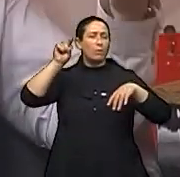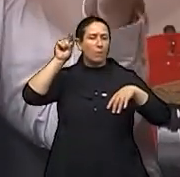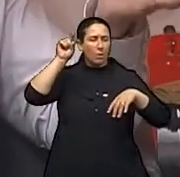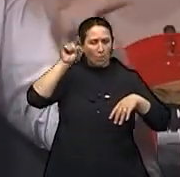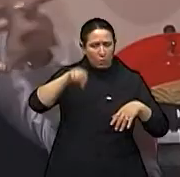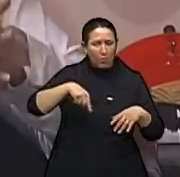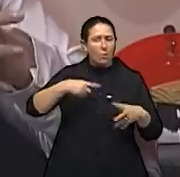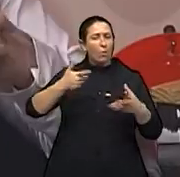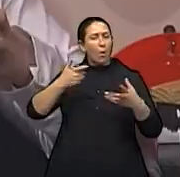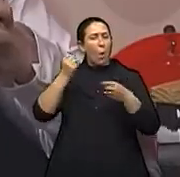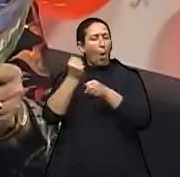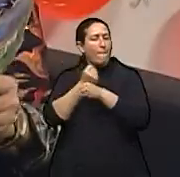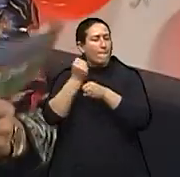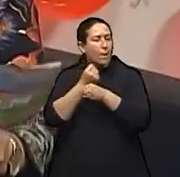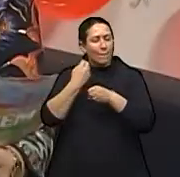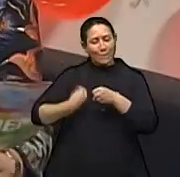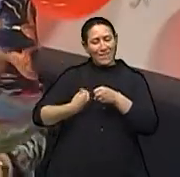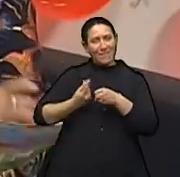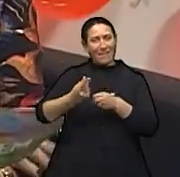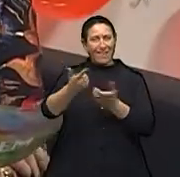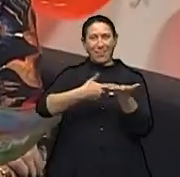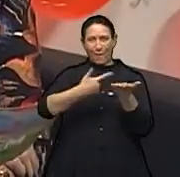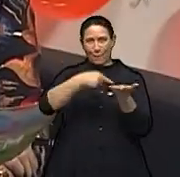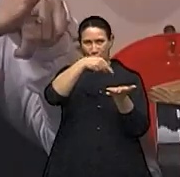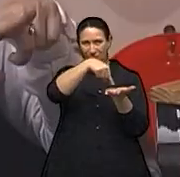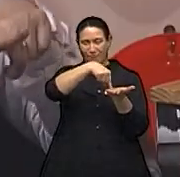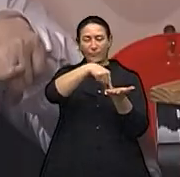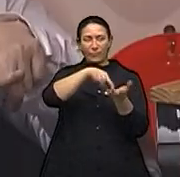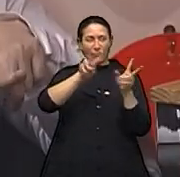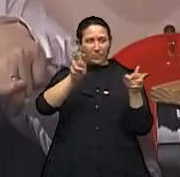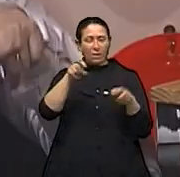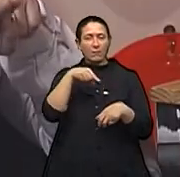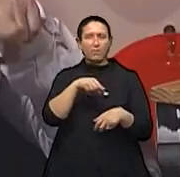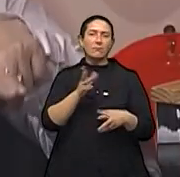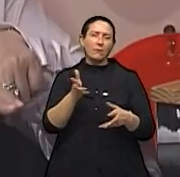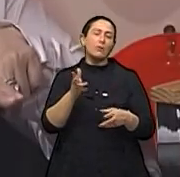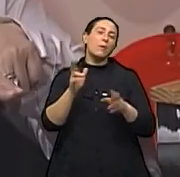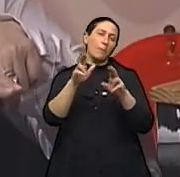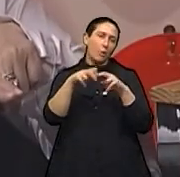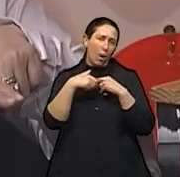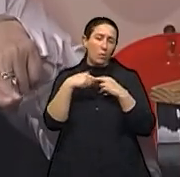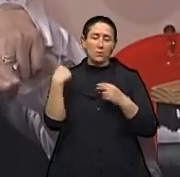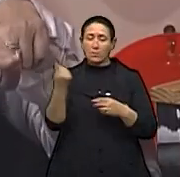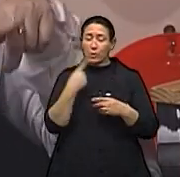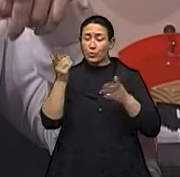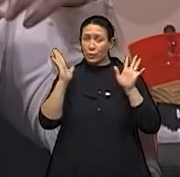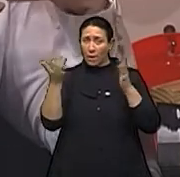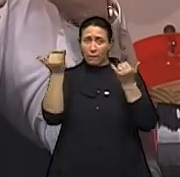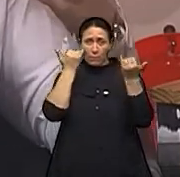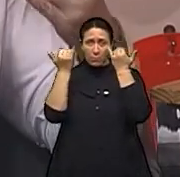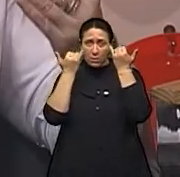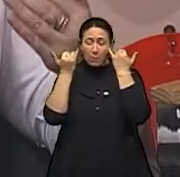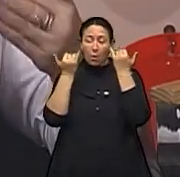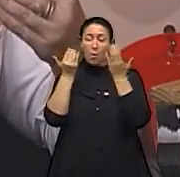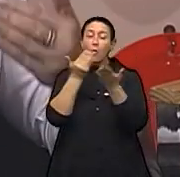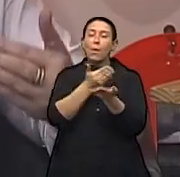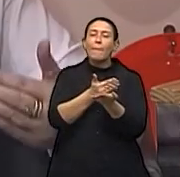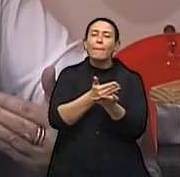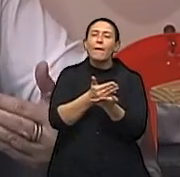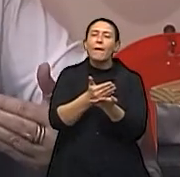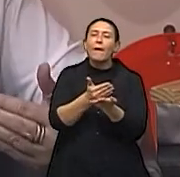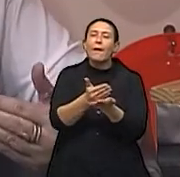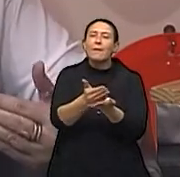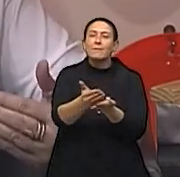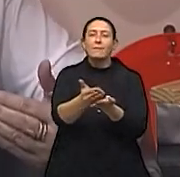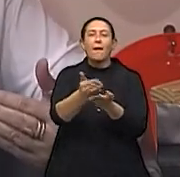Eterna, aquele livro do Chico. E assim, de posse dessas informações, ela começa o seu processo de